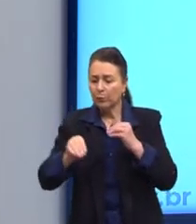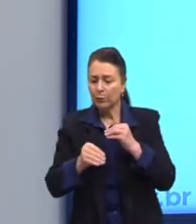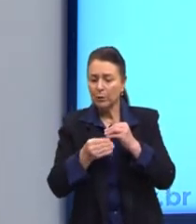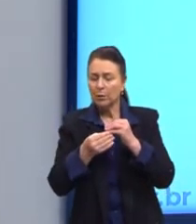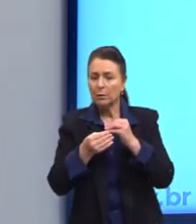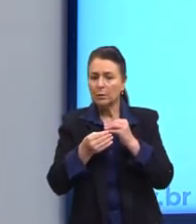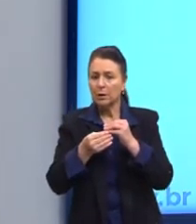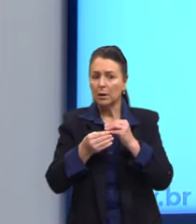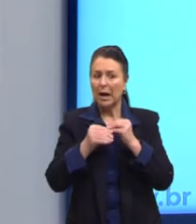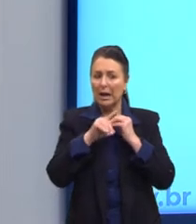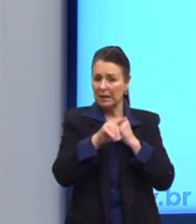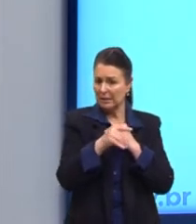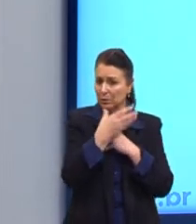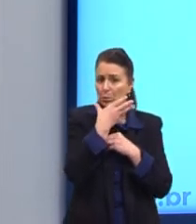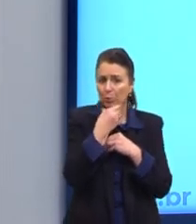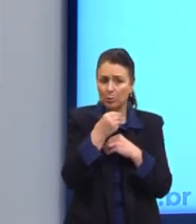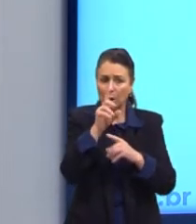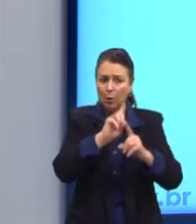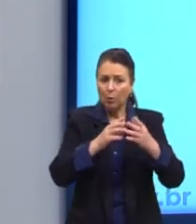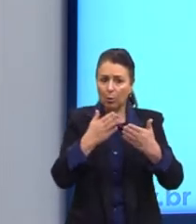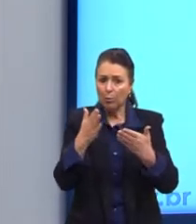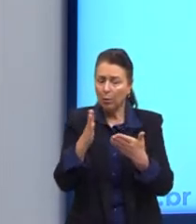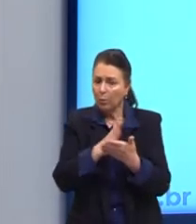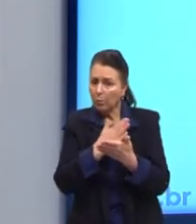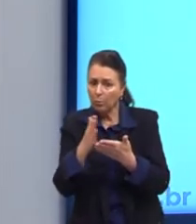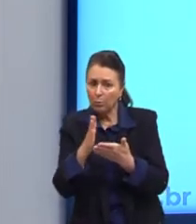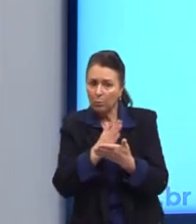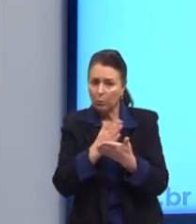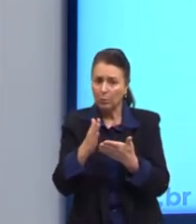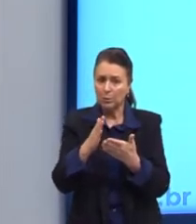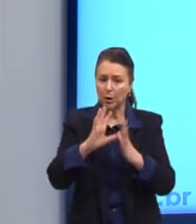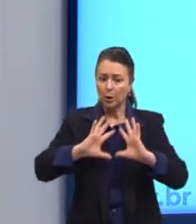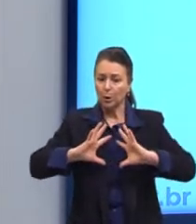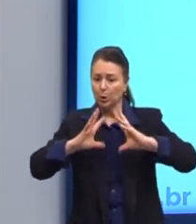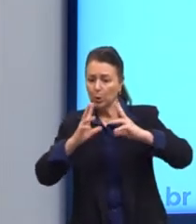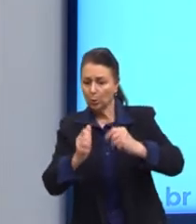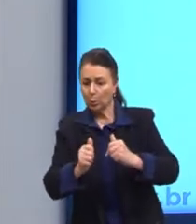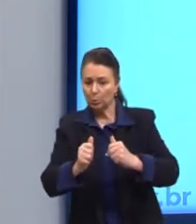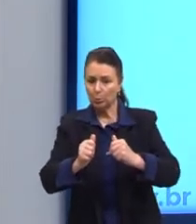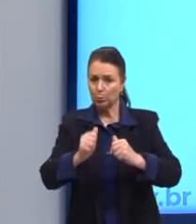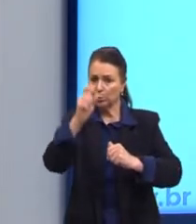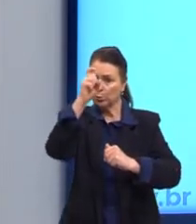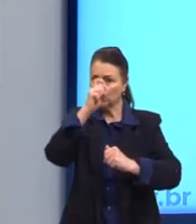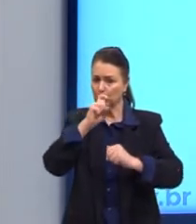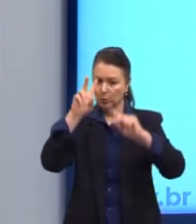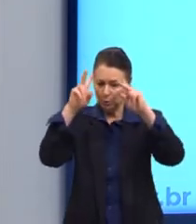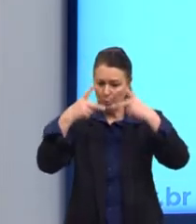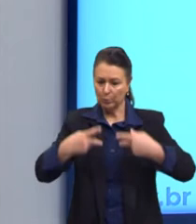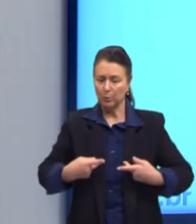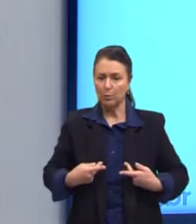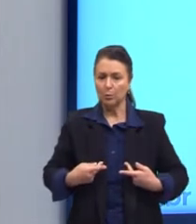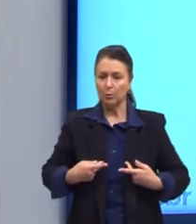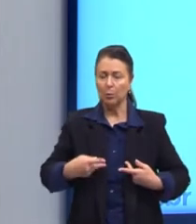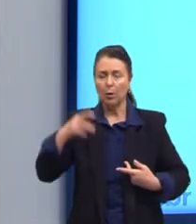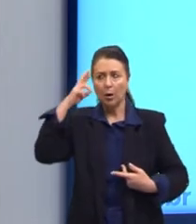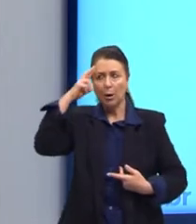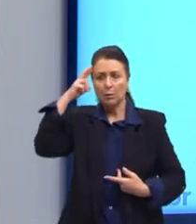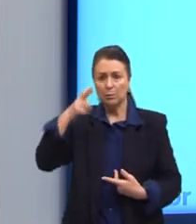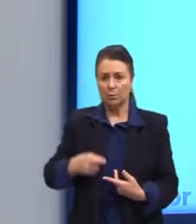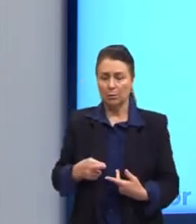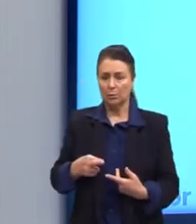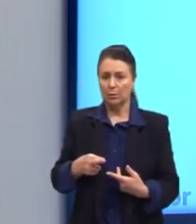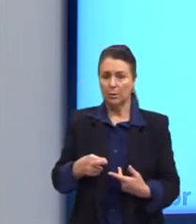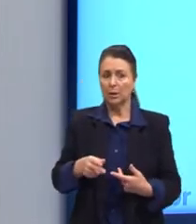homem alguma coisa. Todo ser humano é racional. Eu já estou acrescentando, estou colocando juízos. Para mim fazer esses